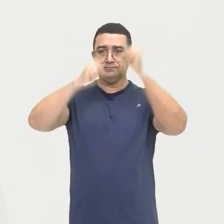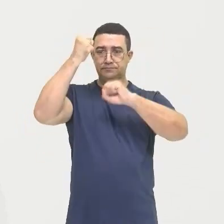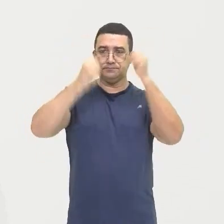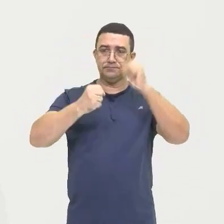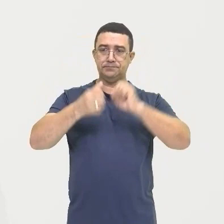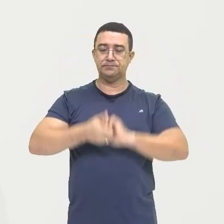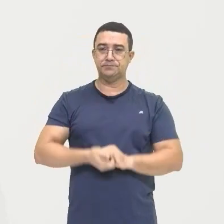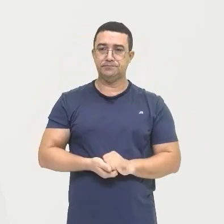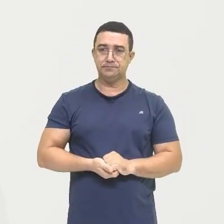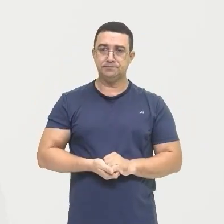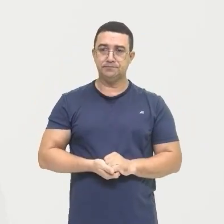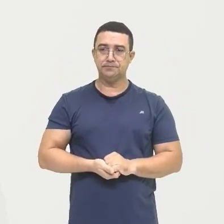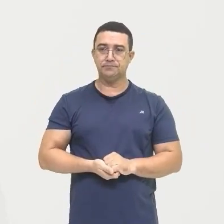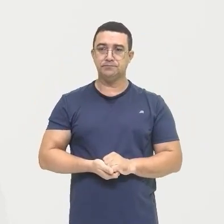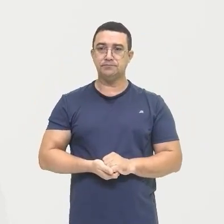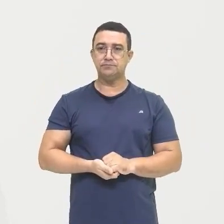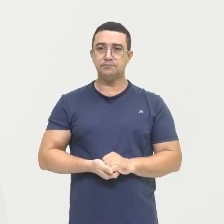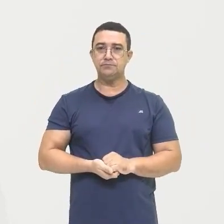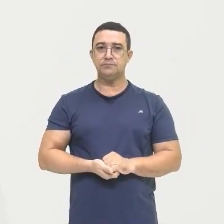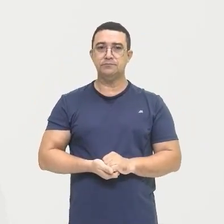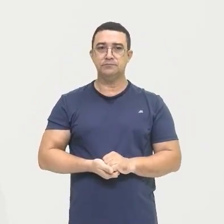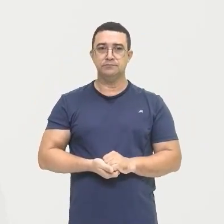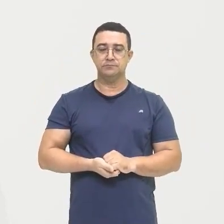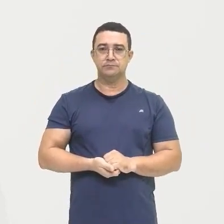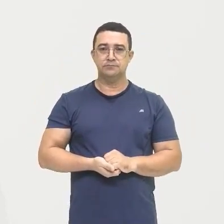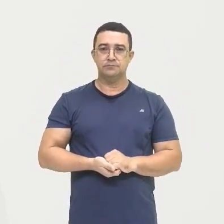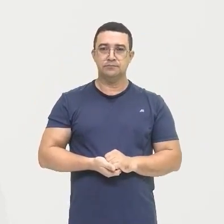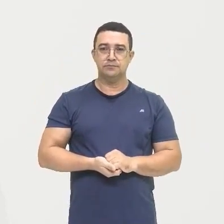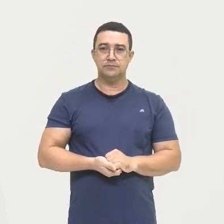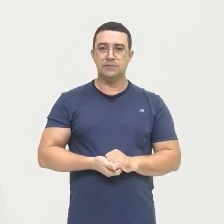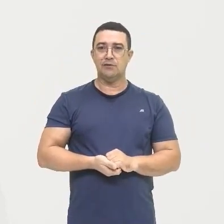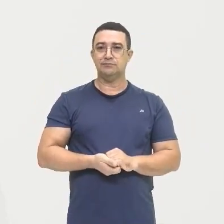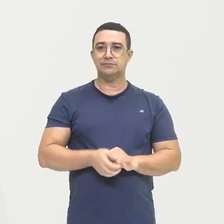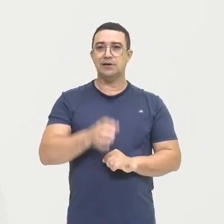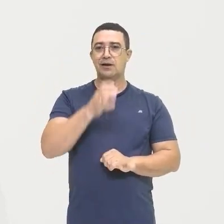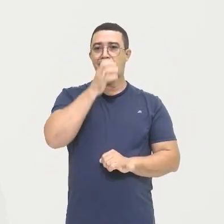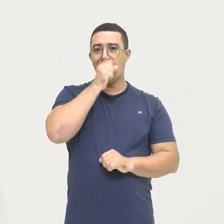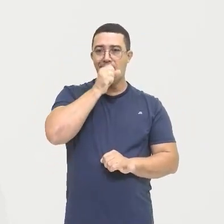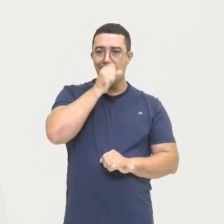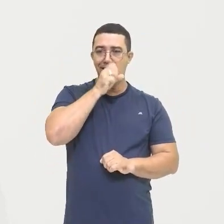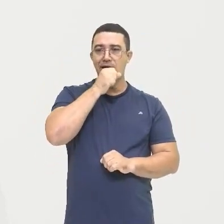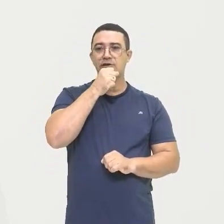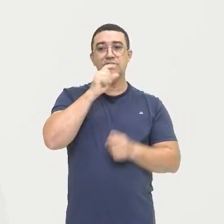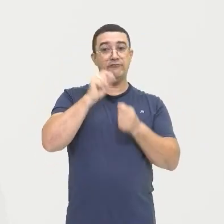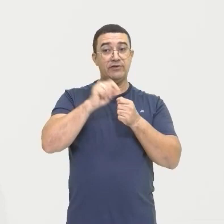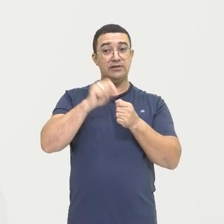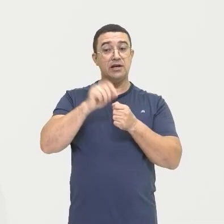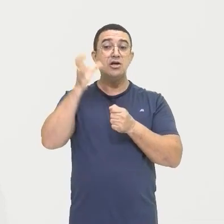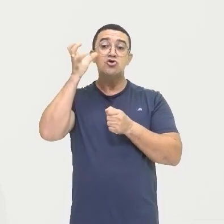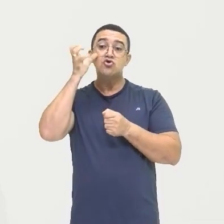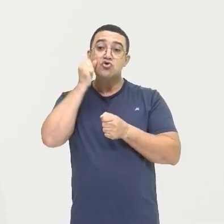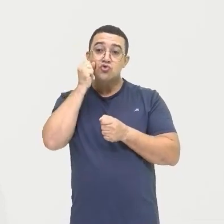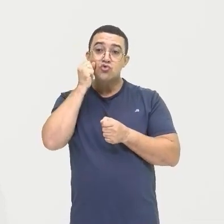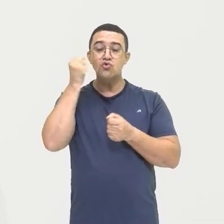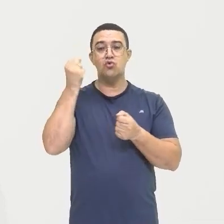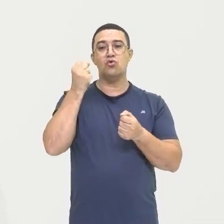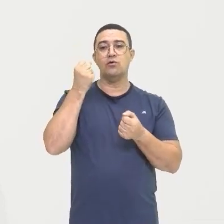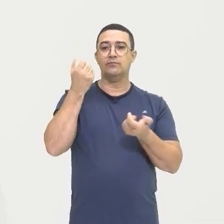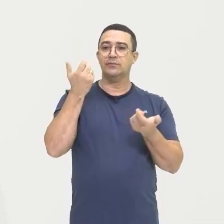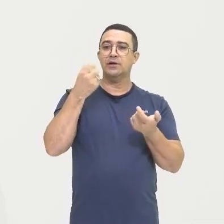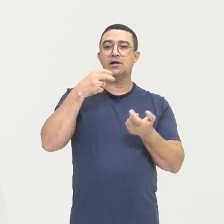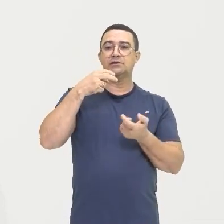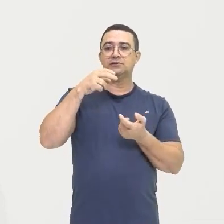agroindústrias Tá bom Então ali Da laranja Para fazer sucos Engarrafados A